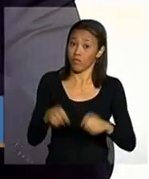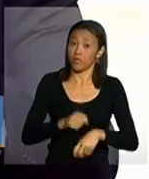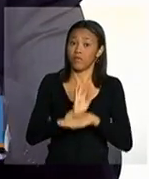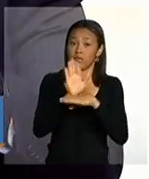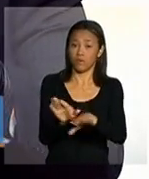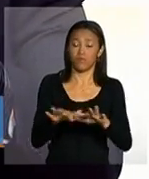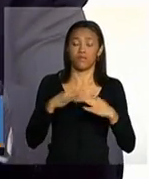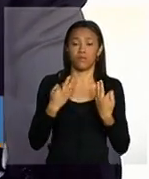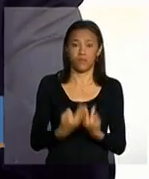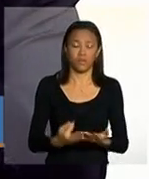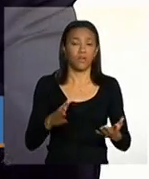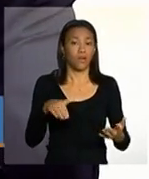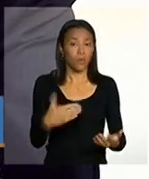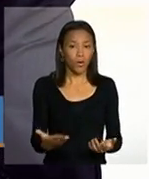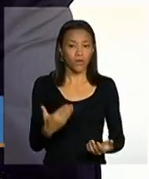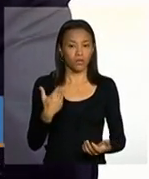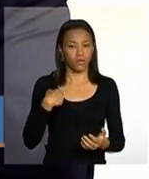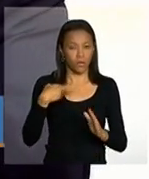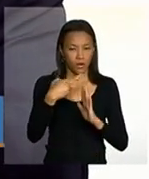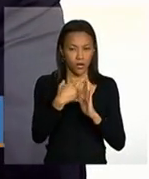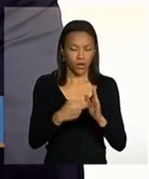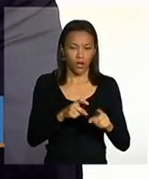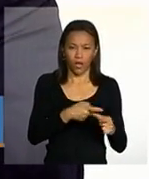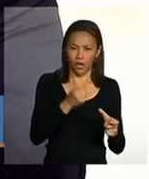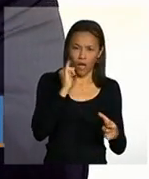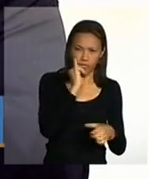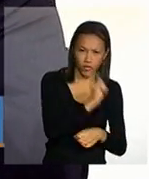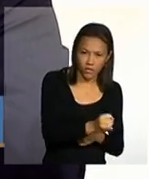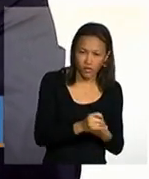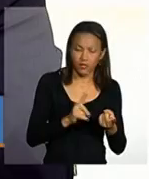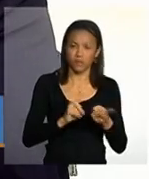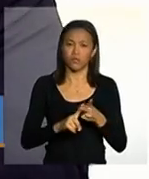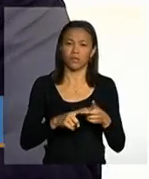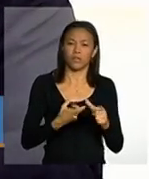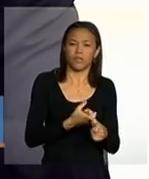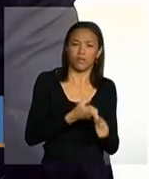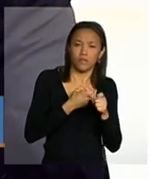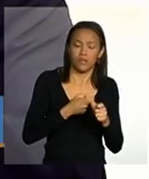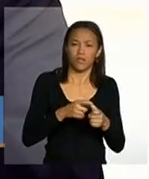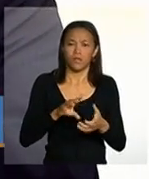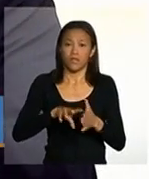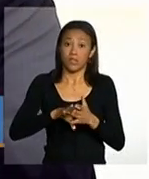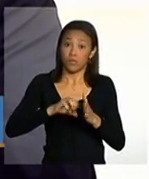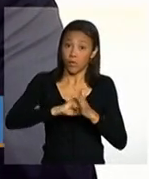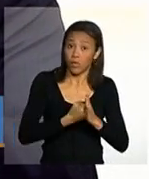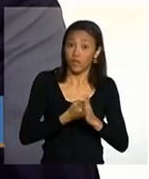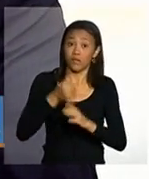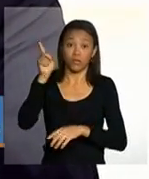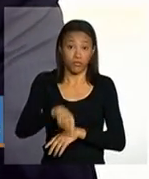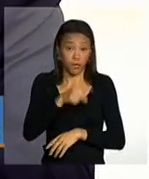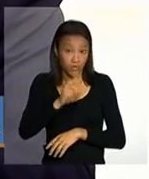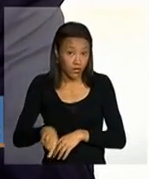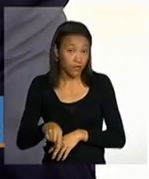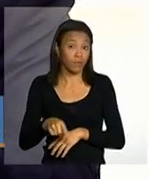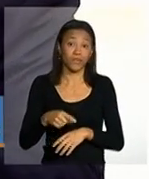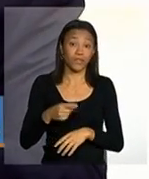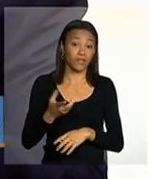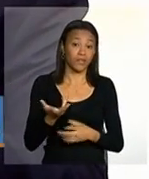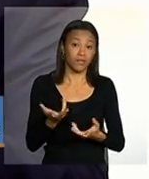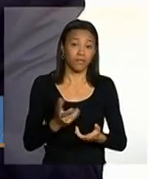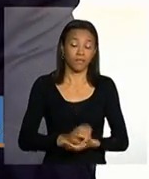para advertência bloqueio suspensão e cancelamento que não é o sucesso